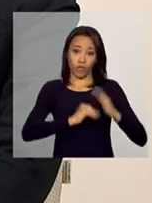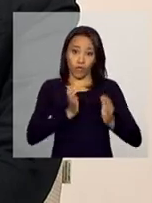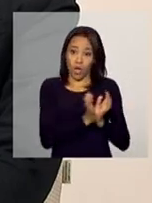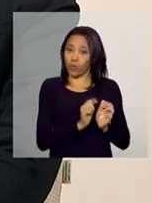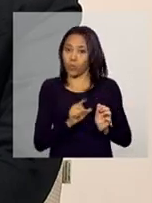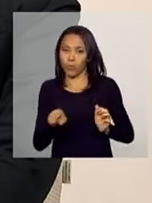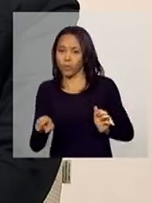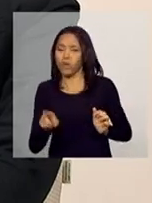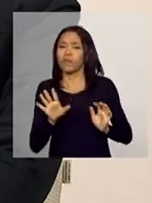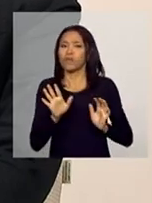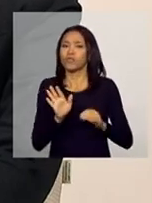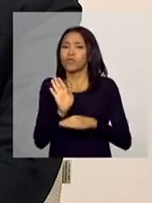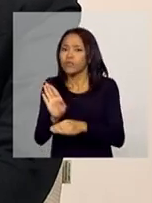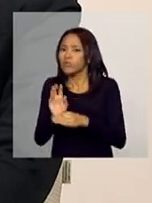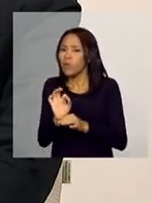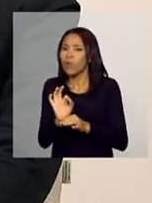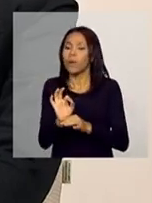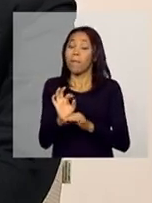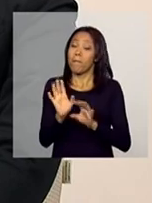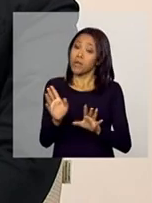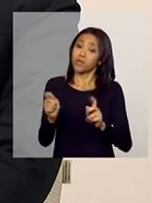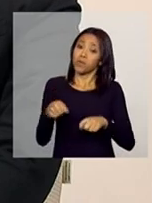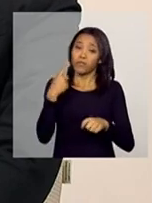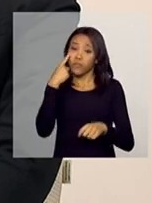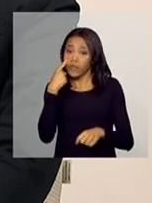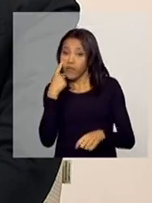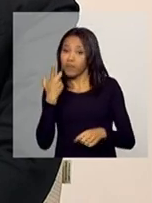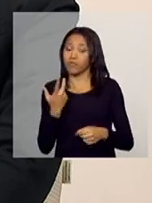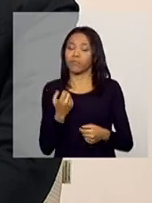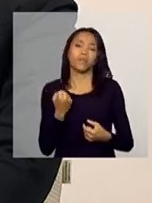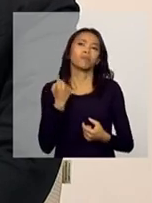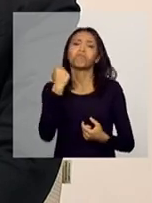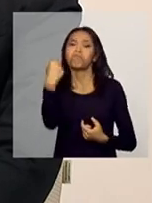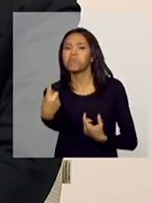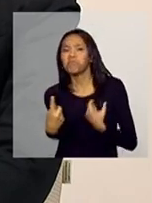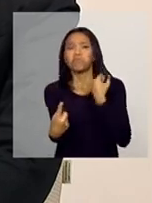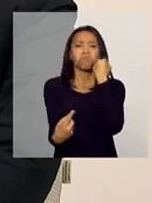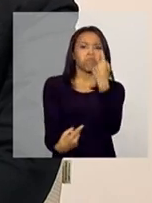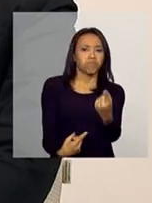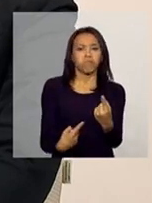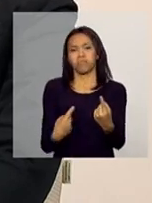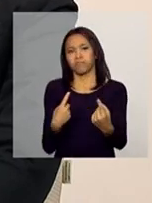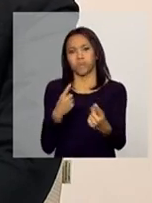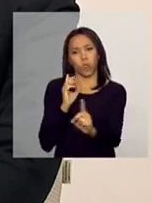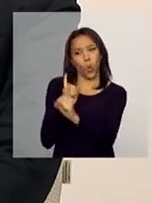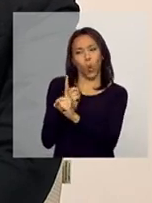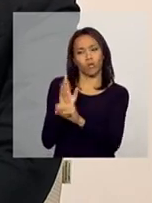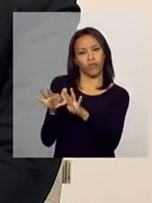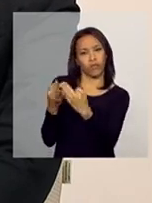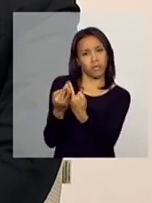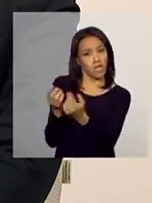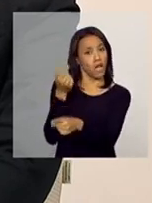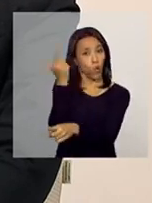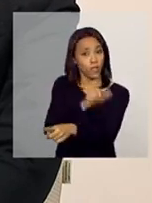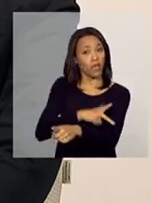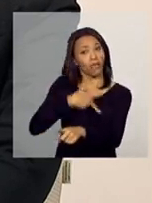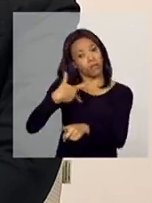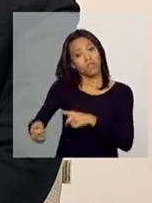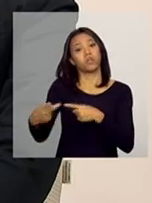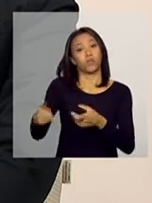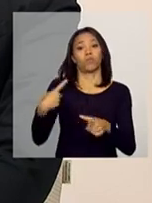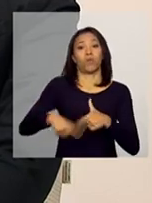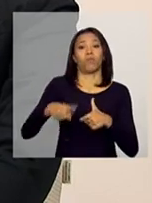mediações mais pontuais, né? Que, a partir de uma resposta mais pontual, a família já consiga superar aquela situação.